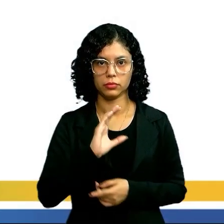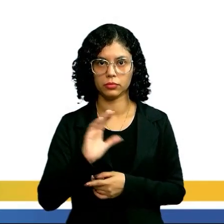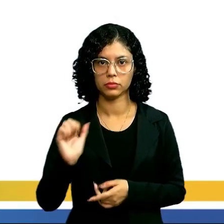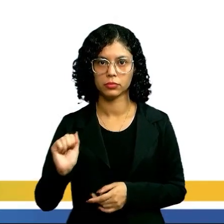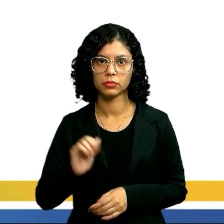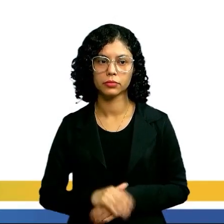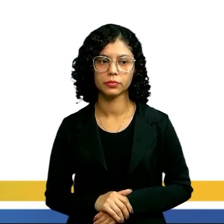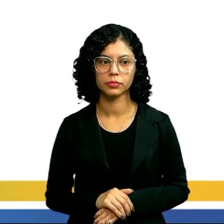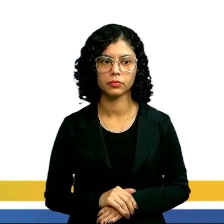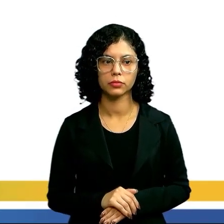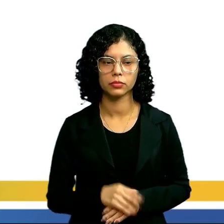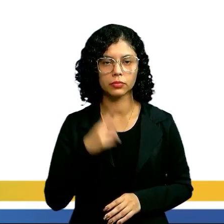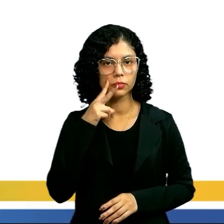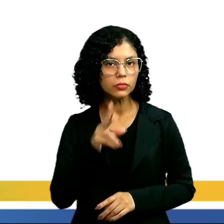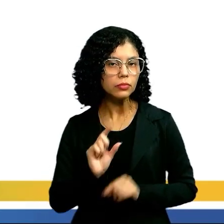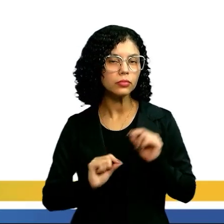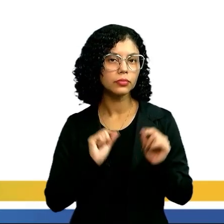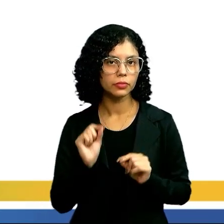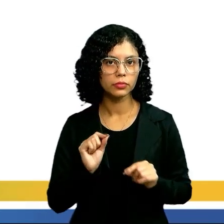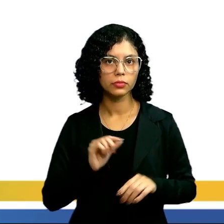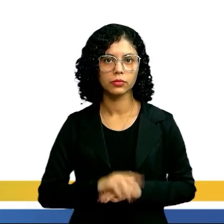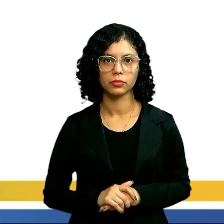A. Então, vejamos aí.